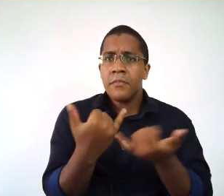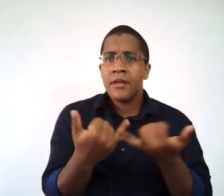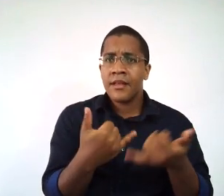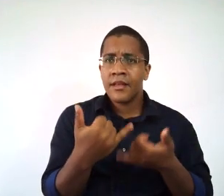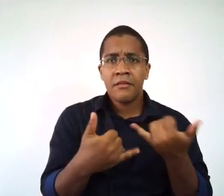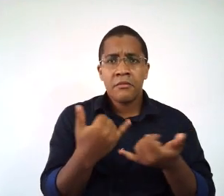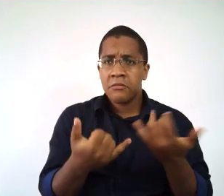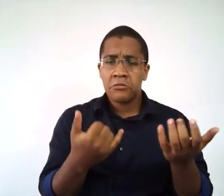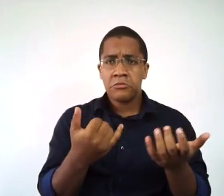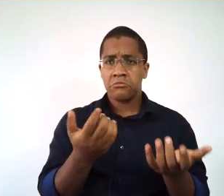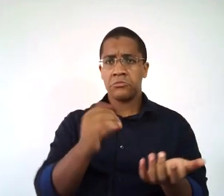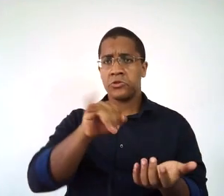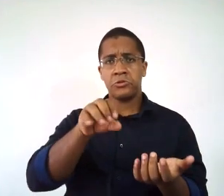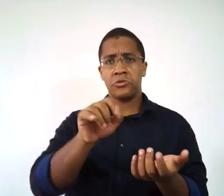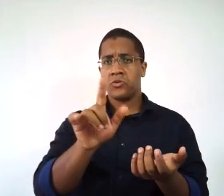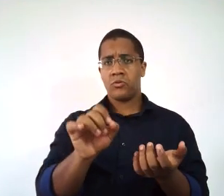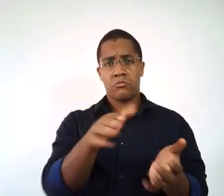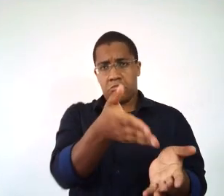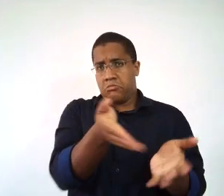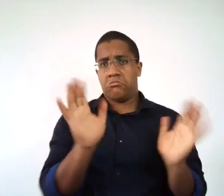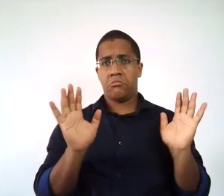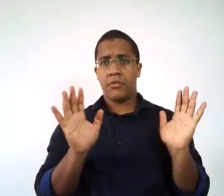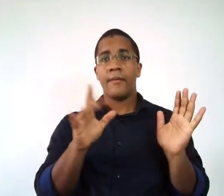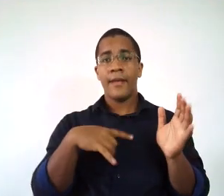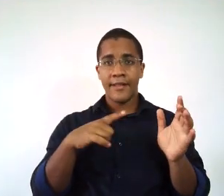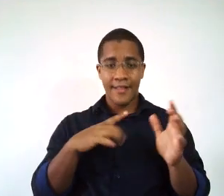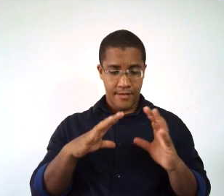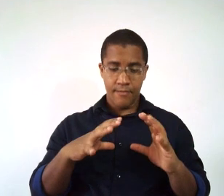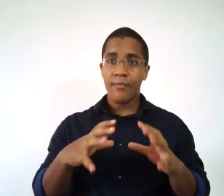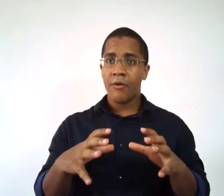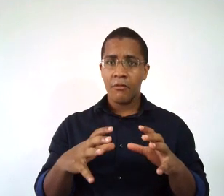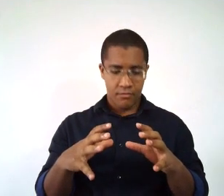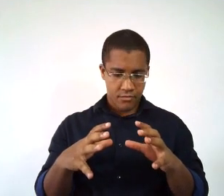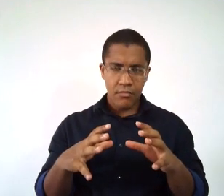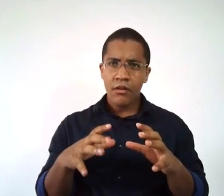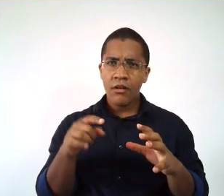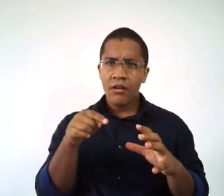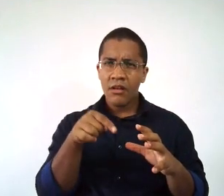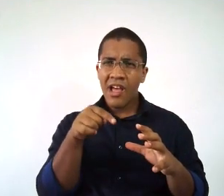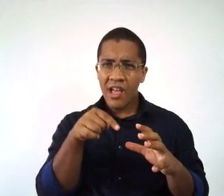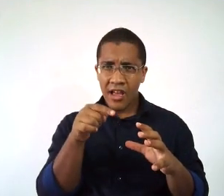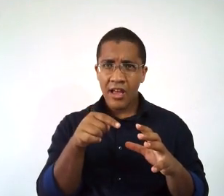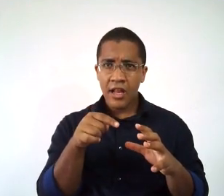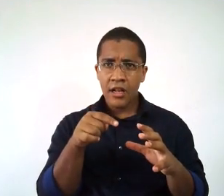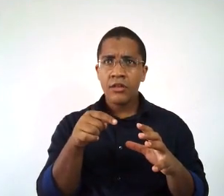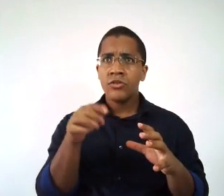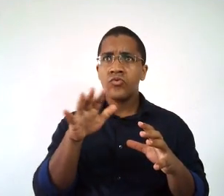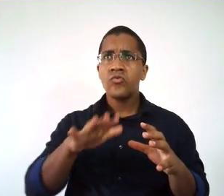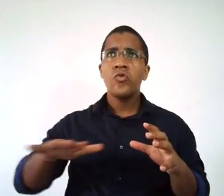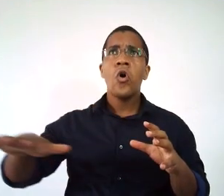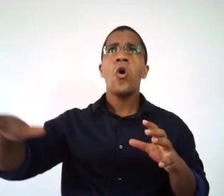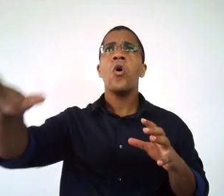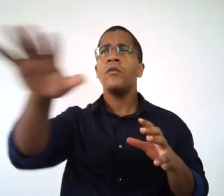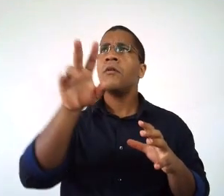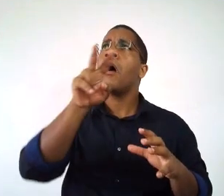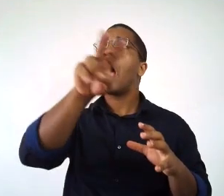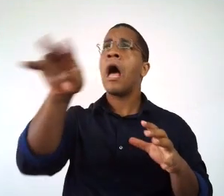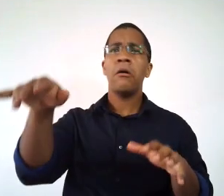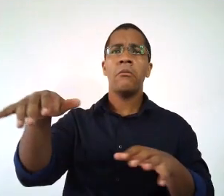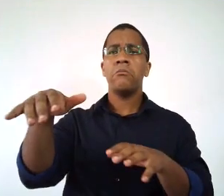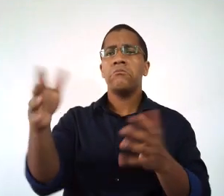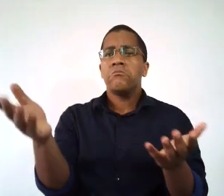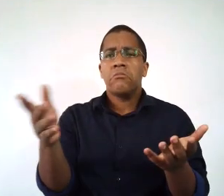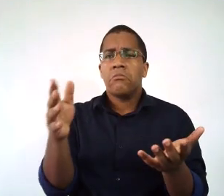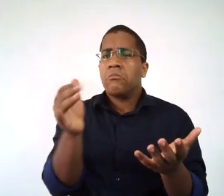de um jogo específico, que tem um objeto que é a bola muito conhecida. Mas essa bola, por exemplo, ela não é do